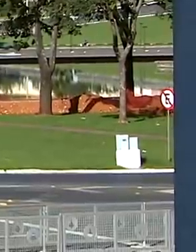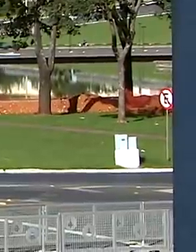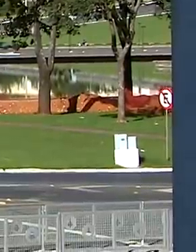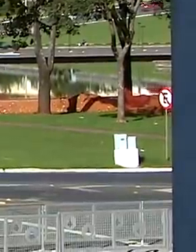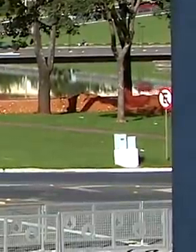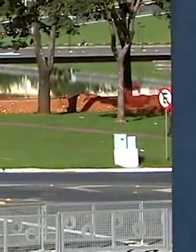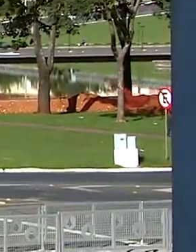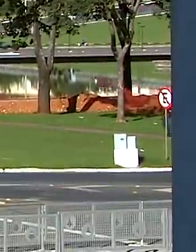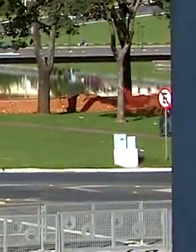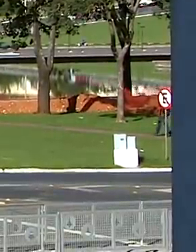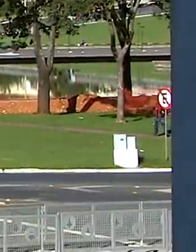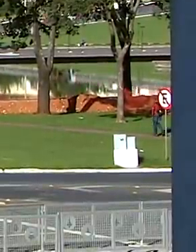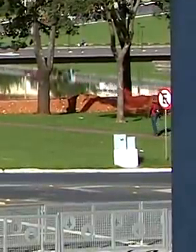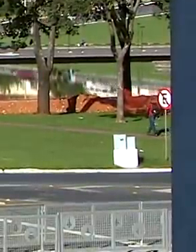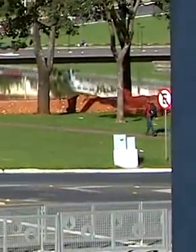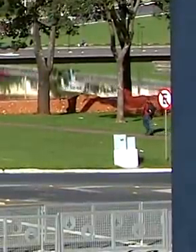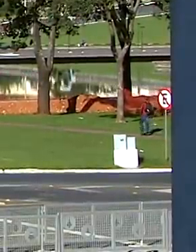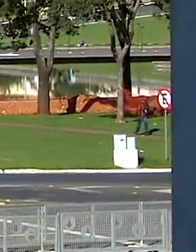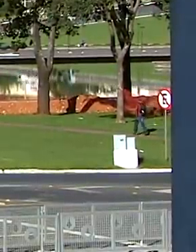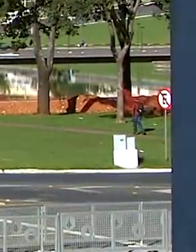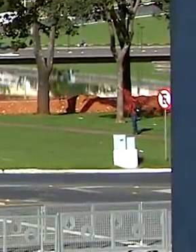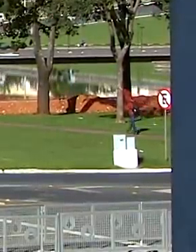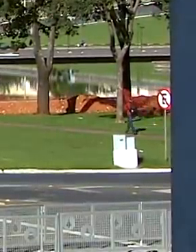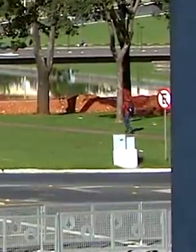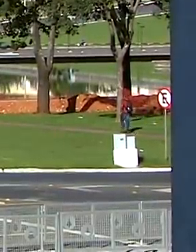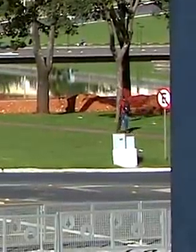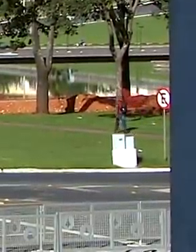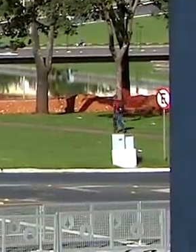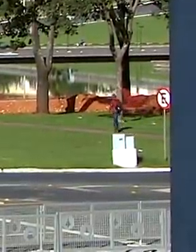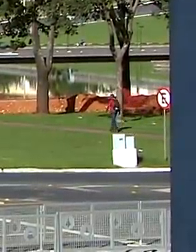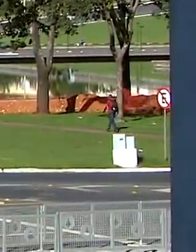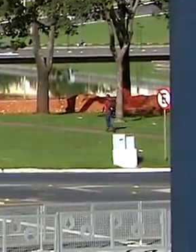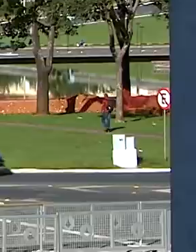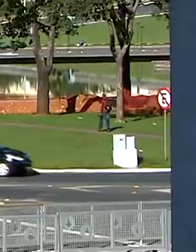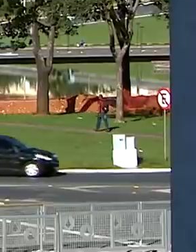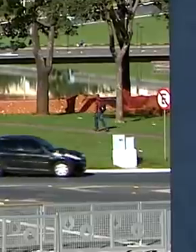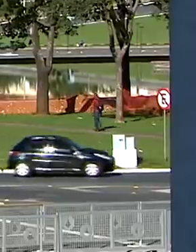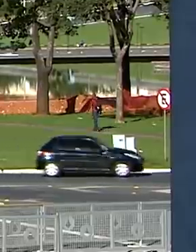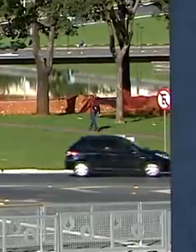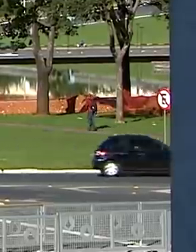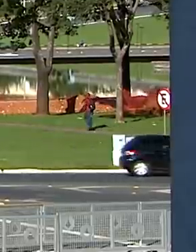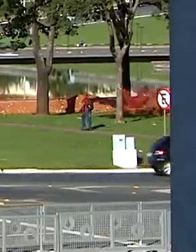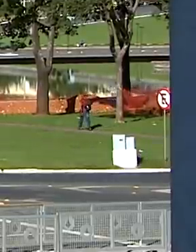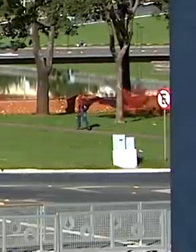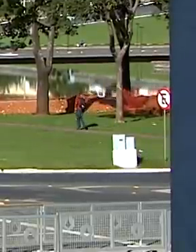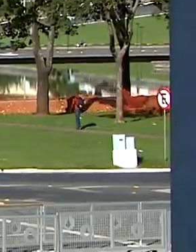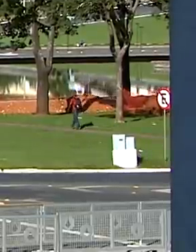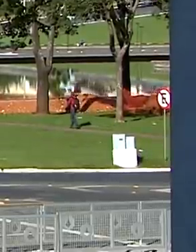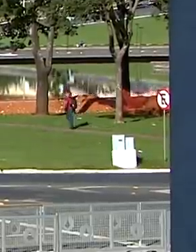Transcrição Transcrição e Legendas Pedro Negri